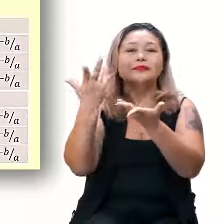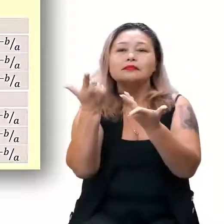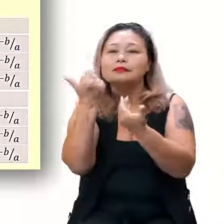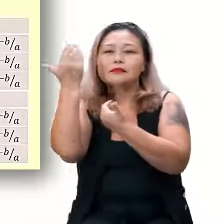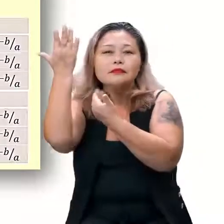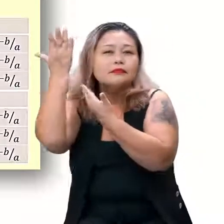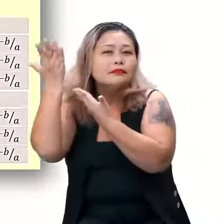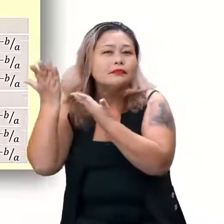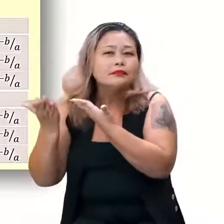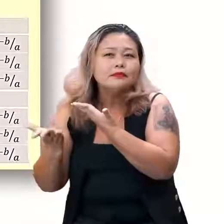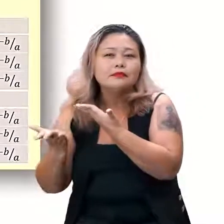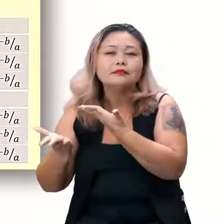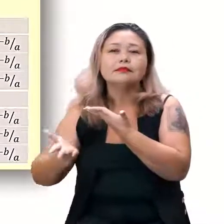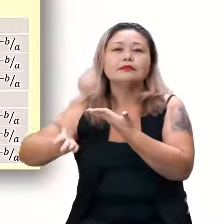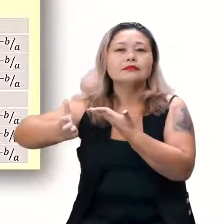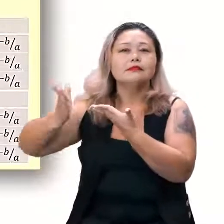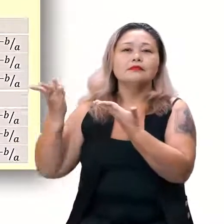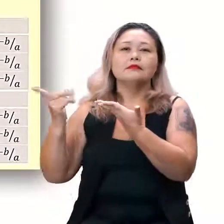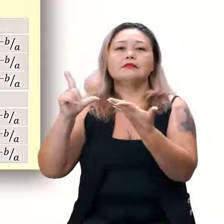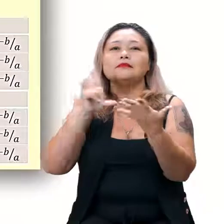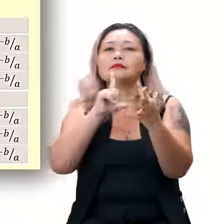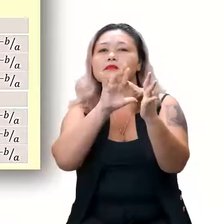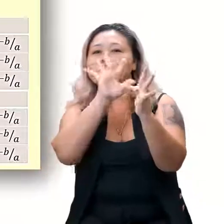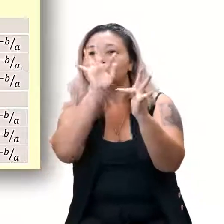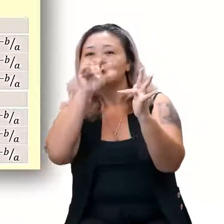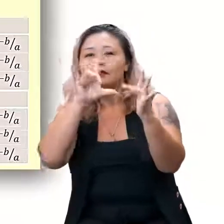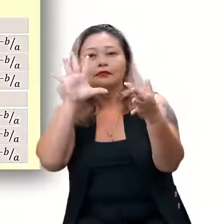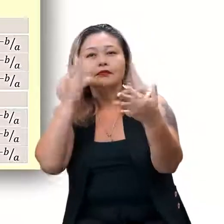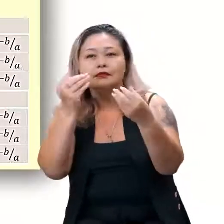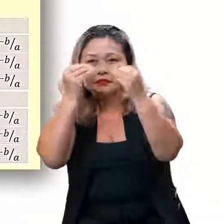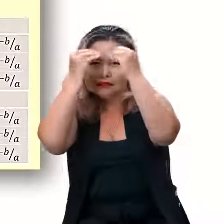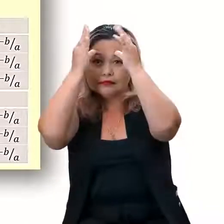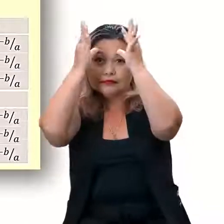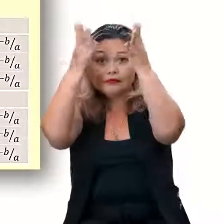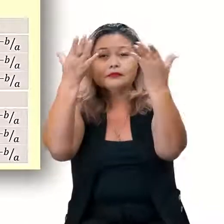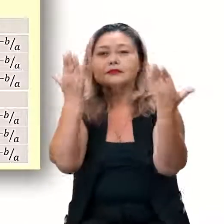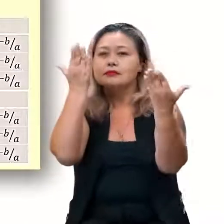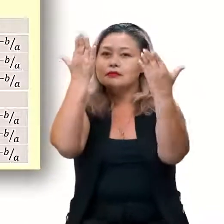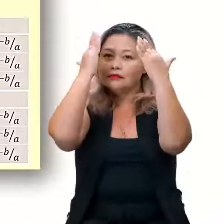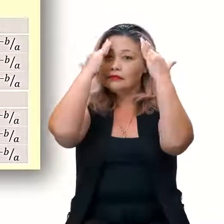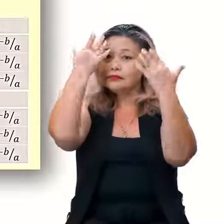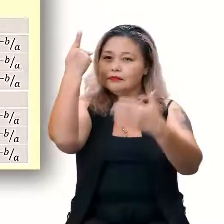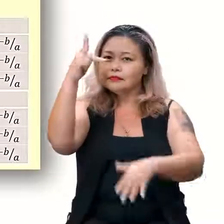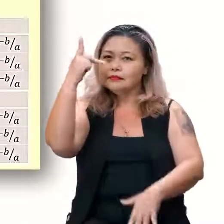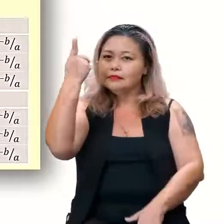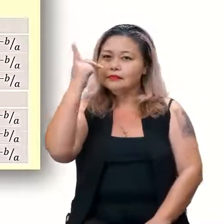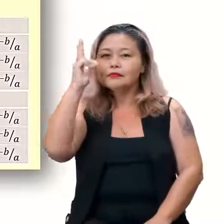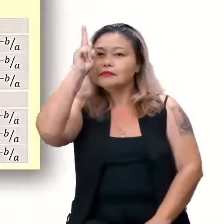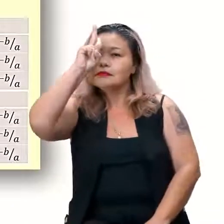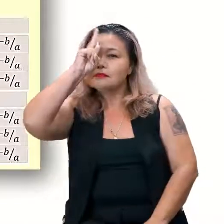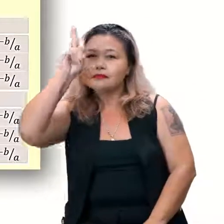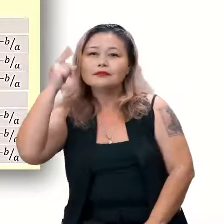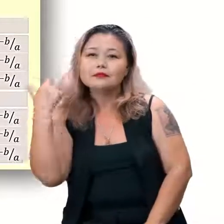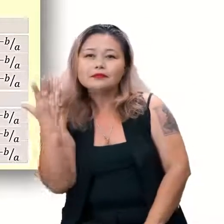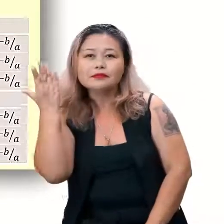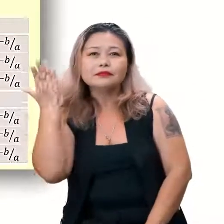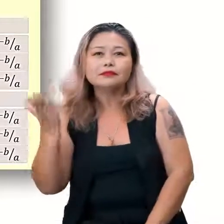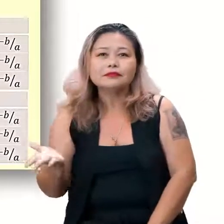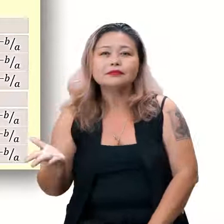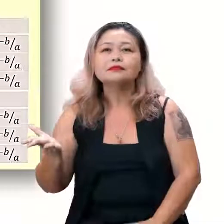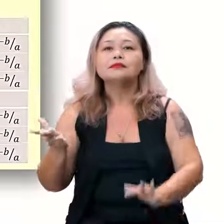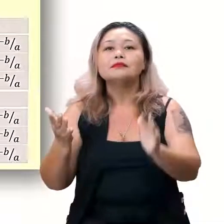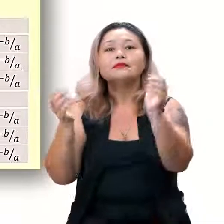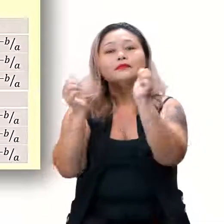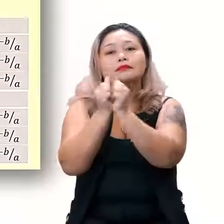mais afim do conhecimento e do entendimento de vocês. Beleza. lembrar algumas coisas aqui? Olha lá. Os coeficientes